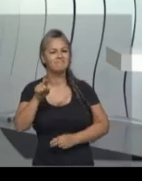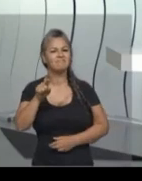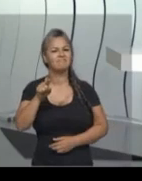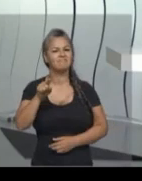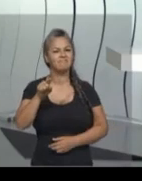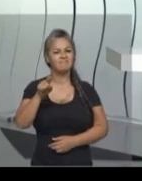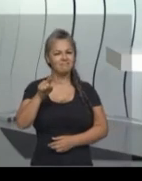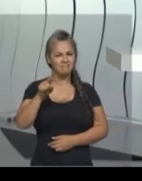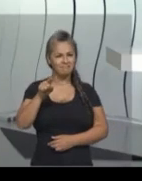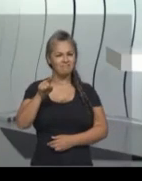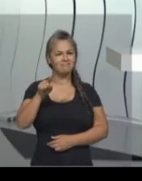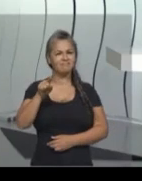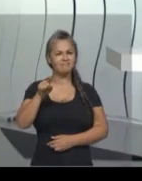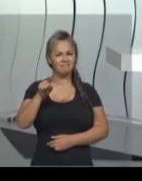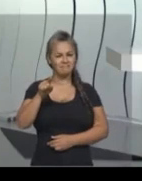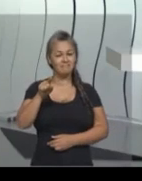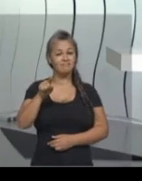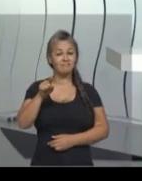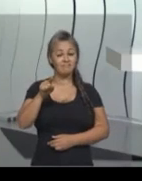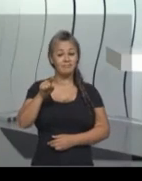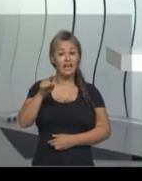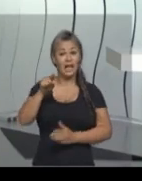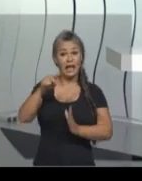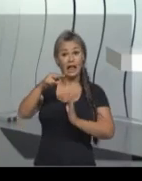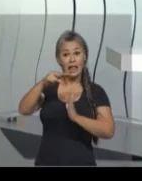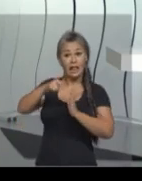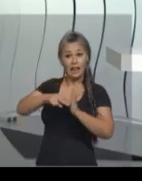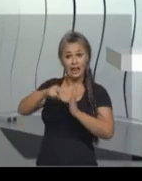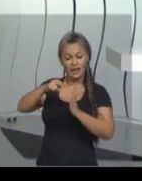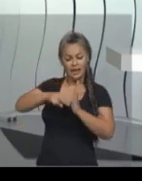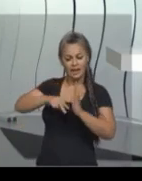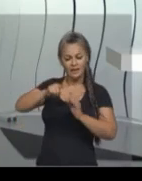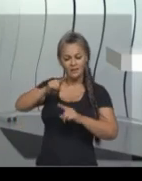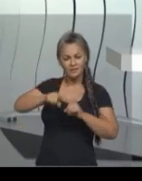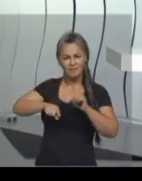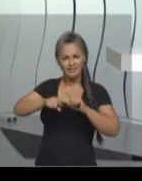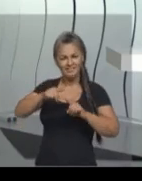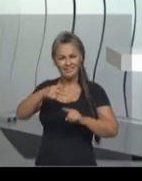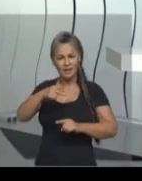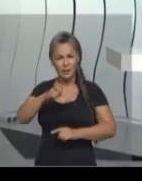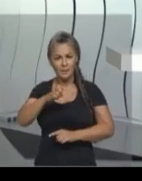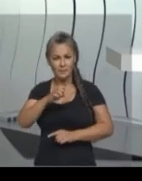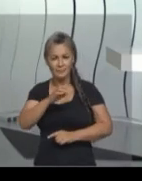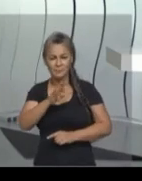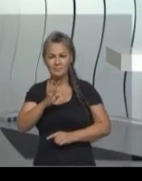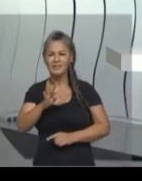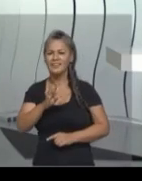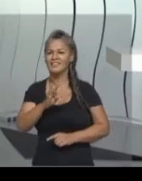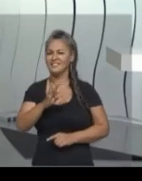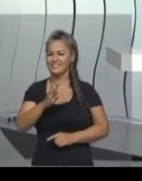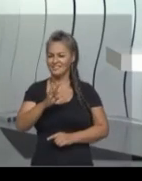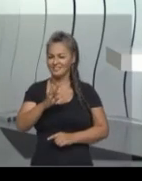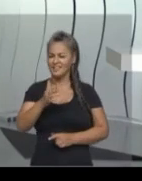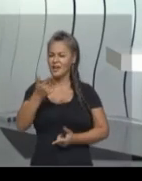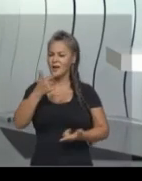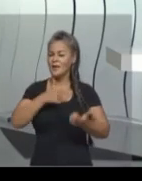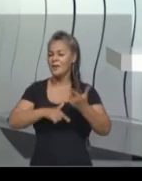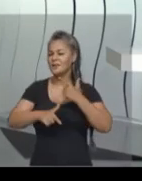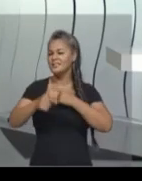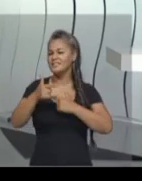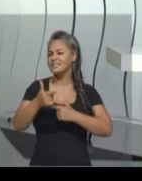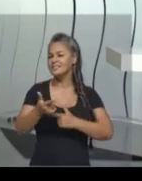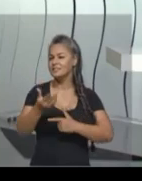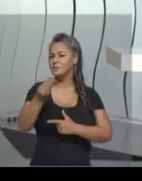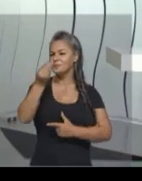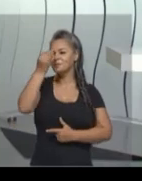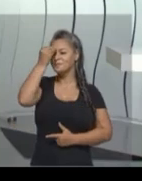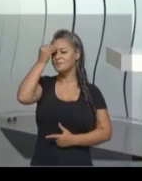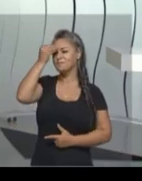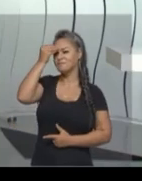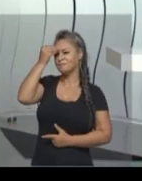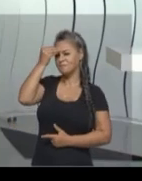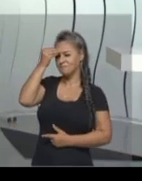usem o nosso PET para poderem lembrar tudo que foi falado aqui hoje.